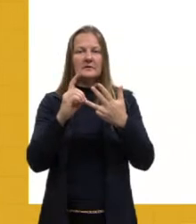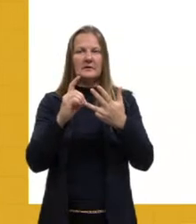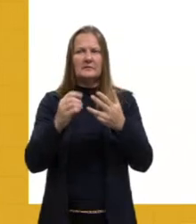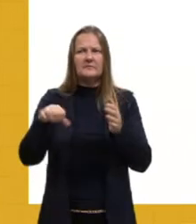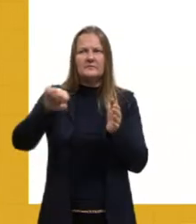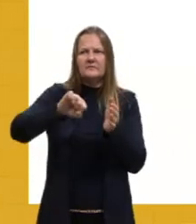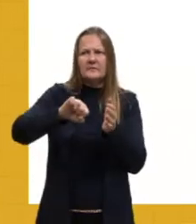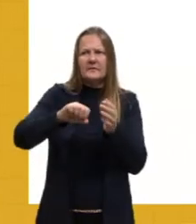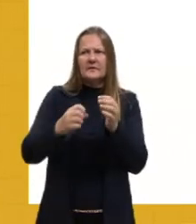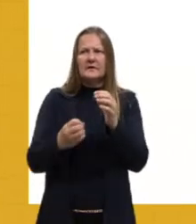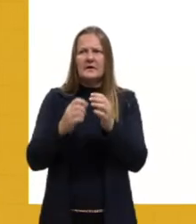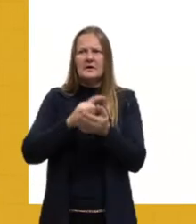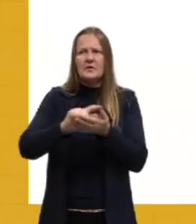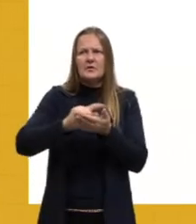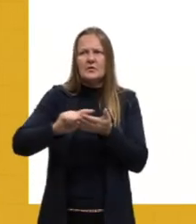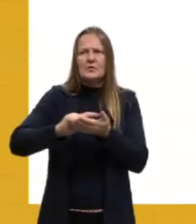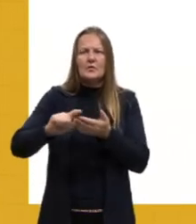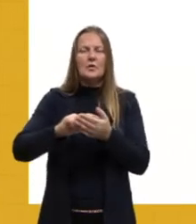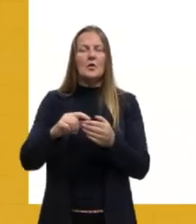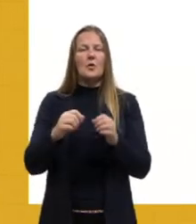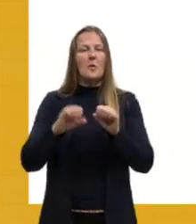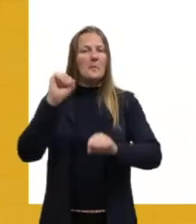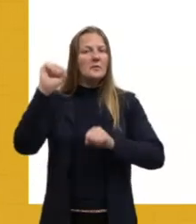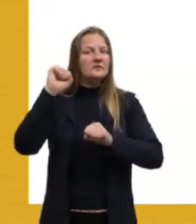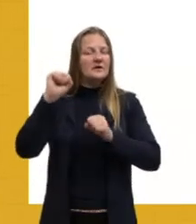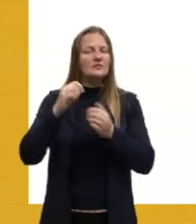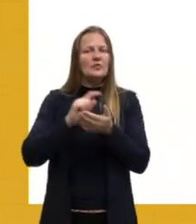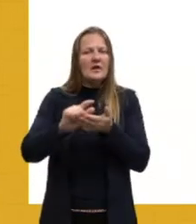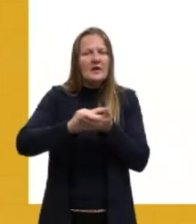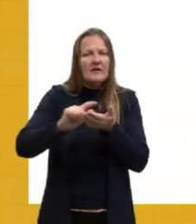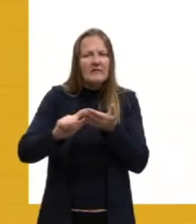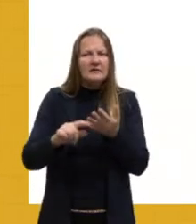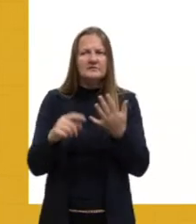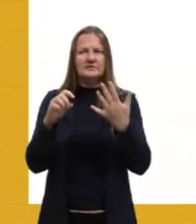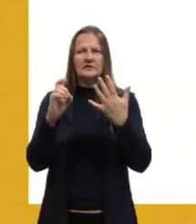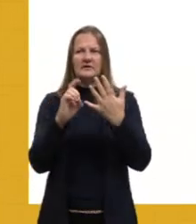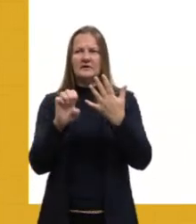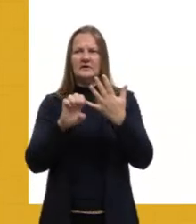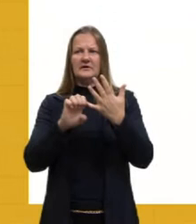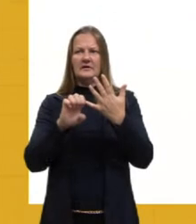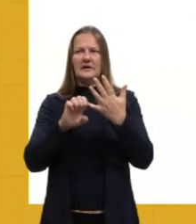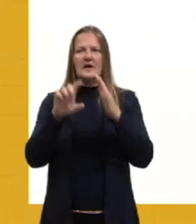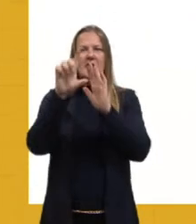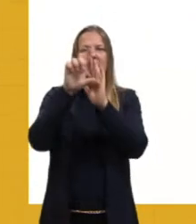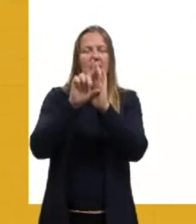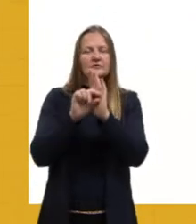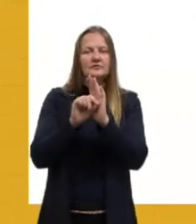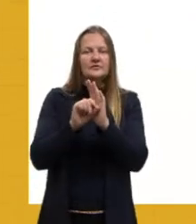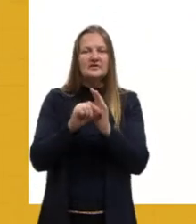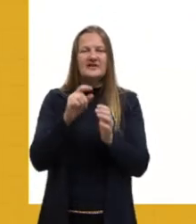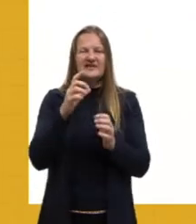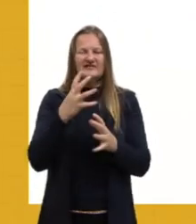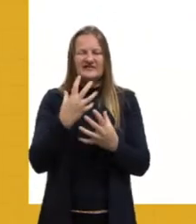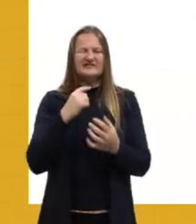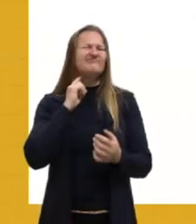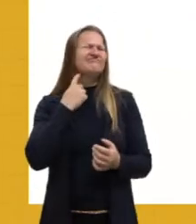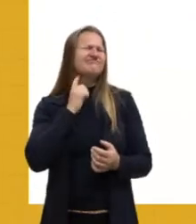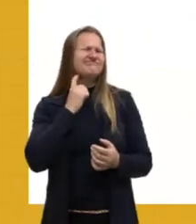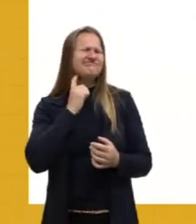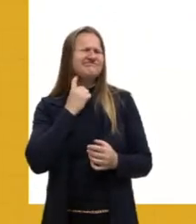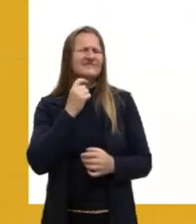incrementar a desinfecção no processo de lavagem. Letra E, reduzir a contaminação